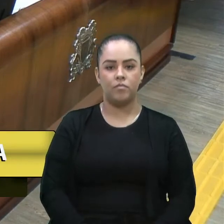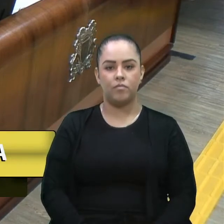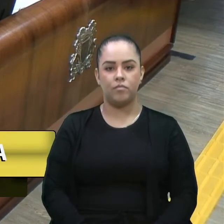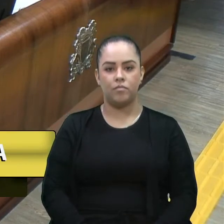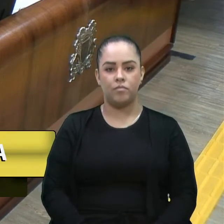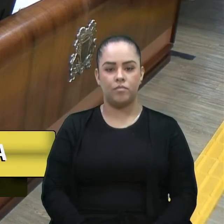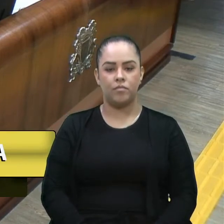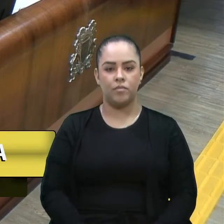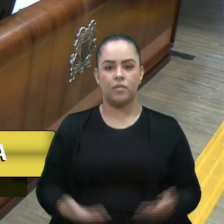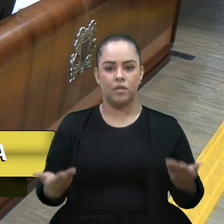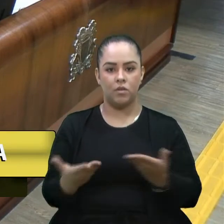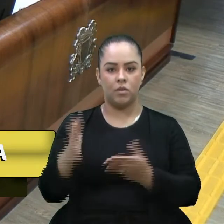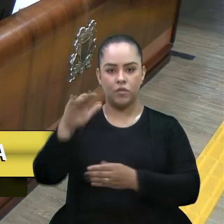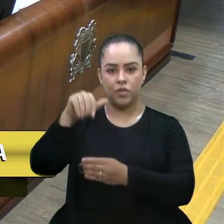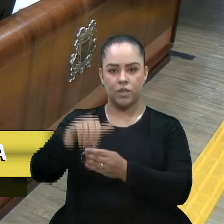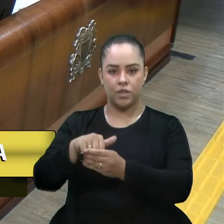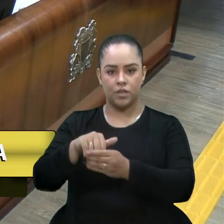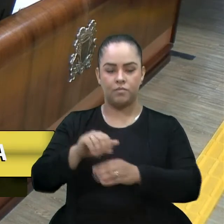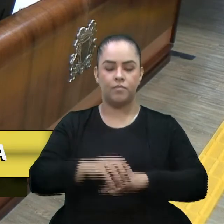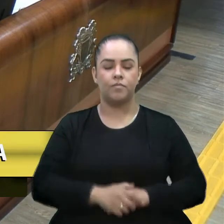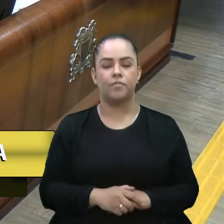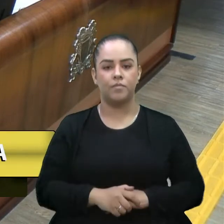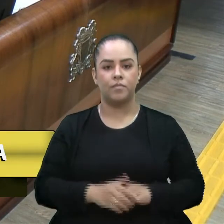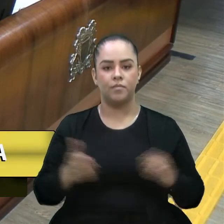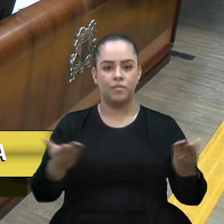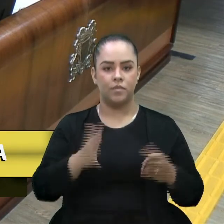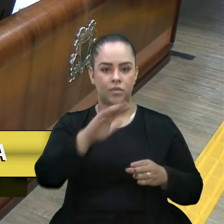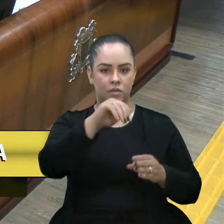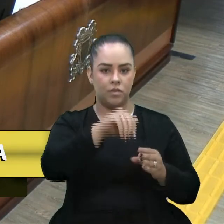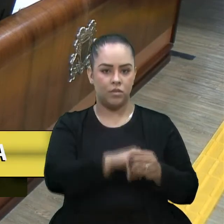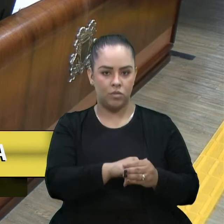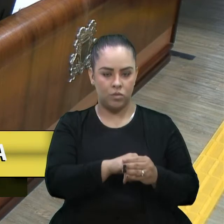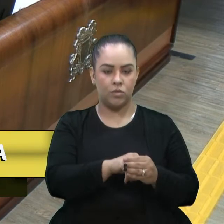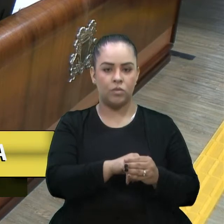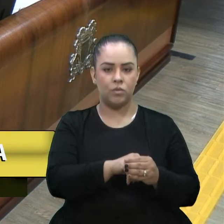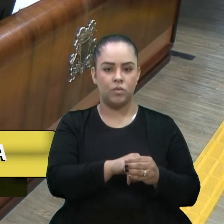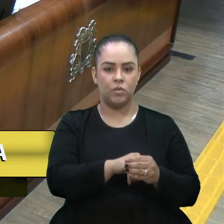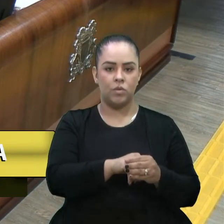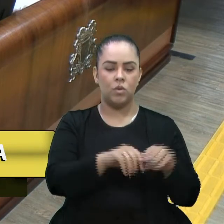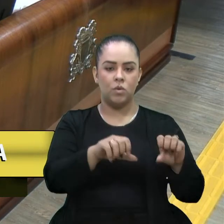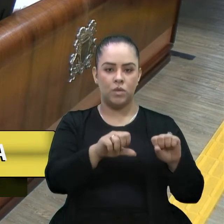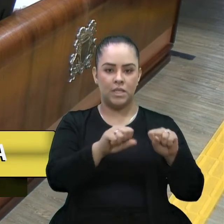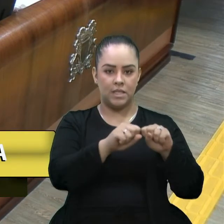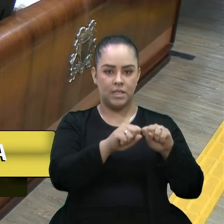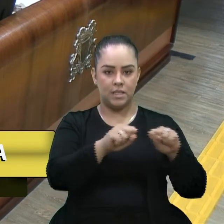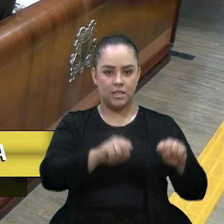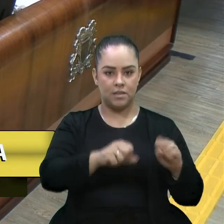Em votação, passamos ao registro dos votos no terminal eletrônico.